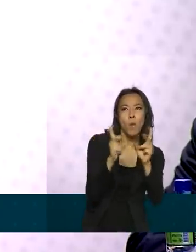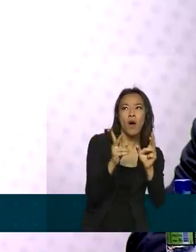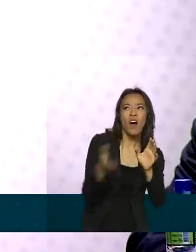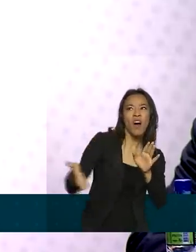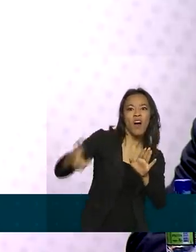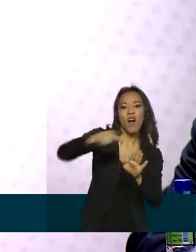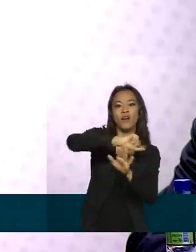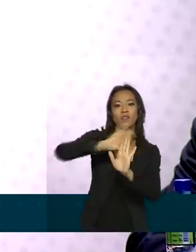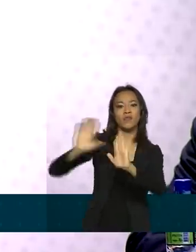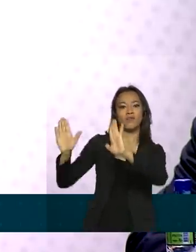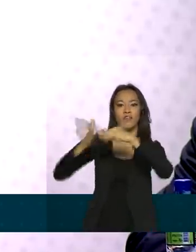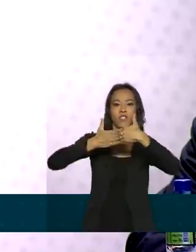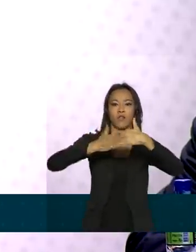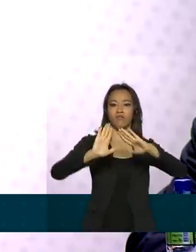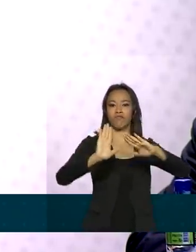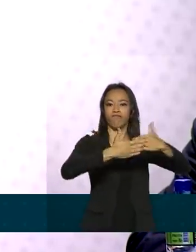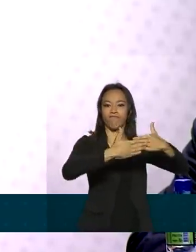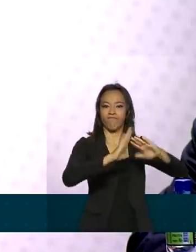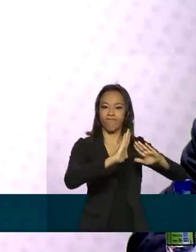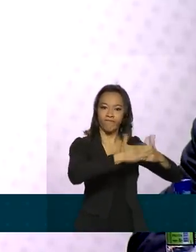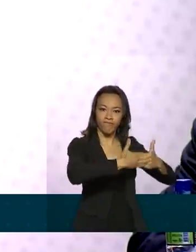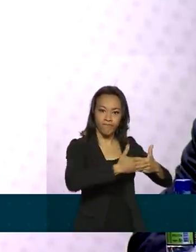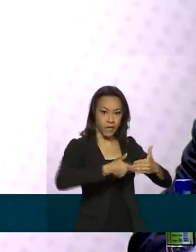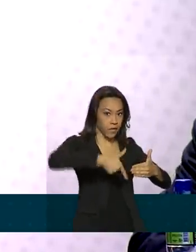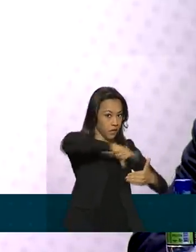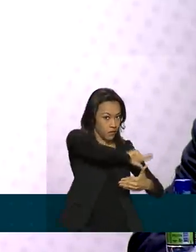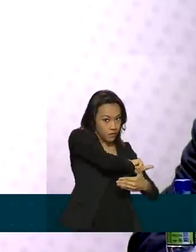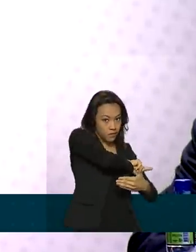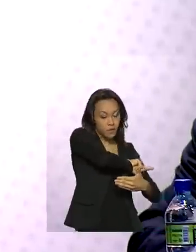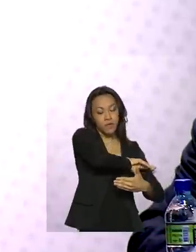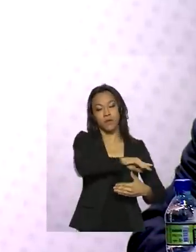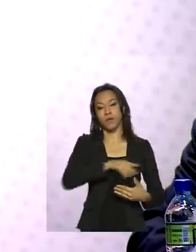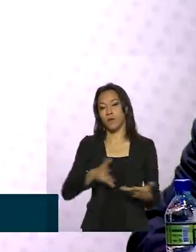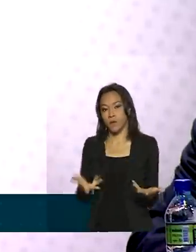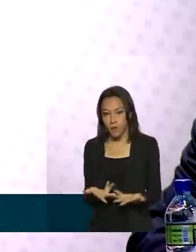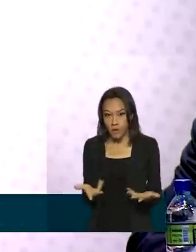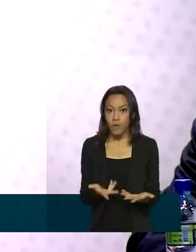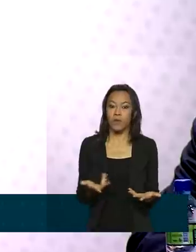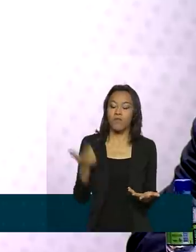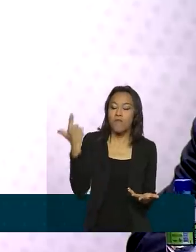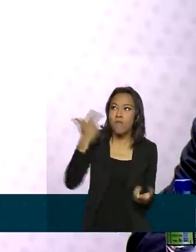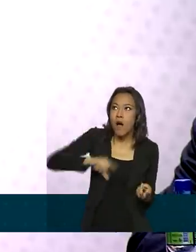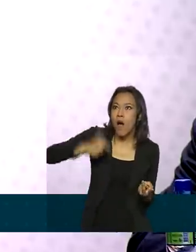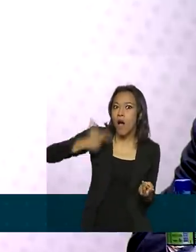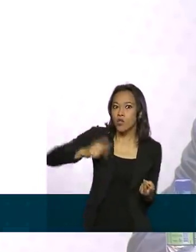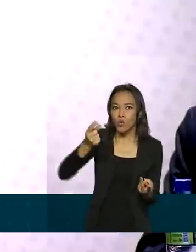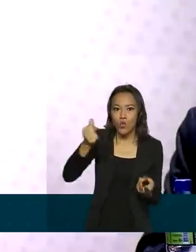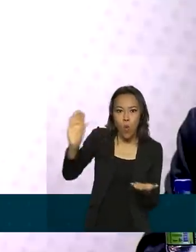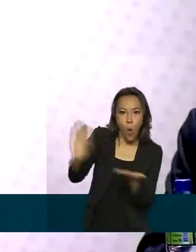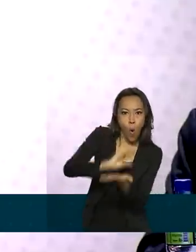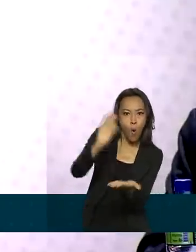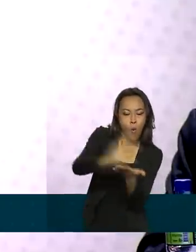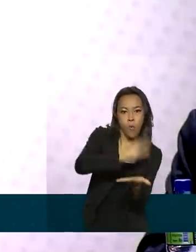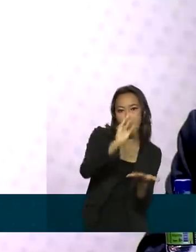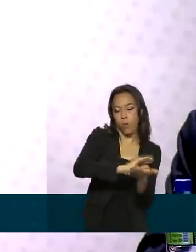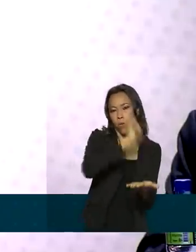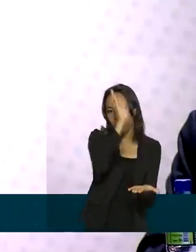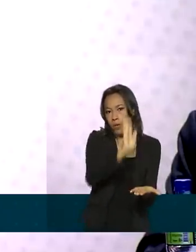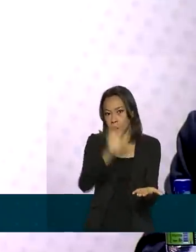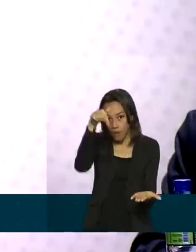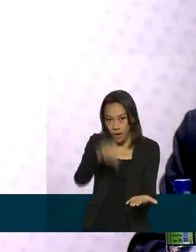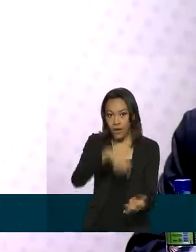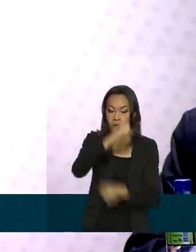as portas fechadas. Temos trazido um volume muito grande de investimentos para o Brasil. Só neste ano já se